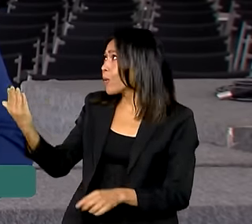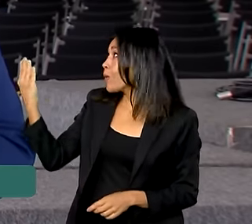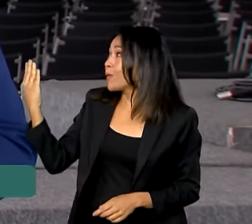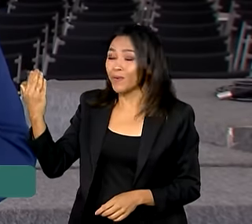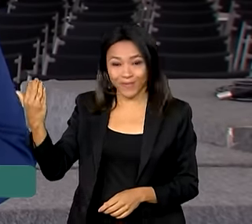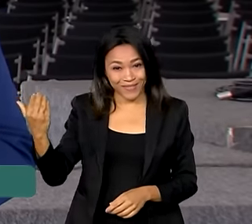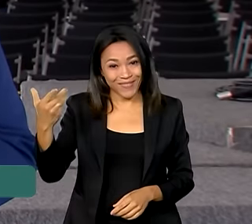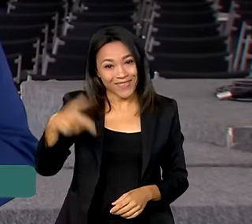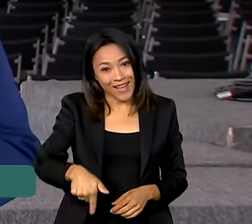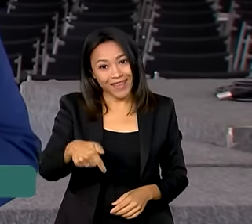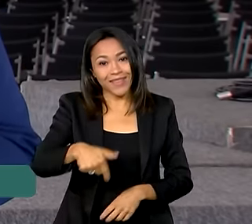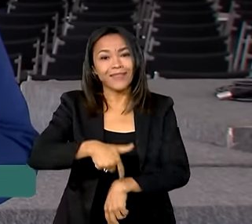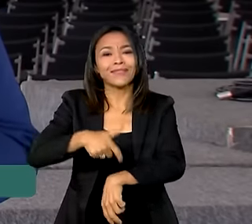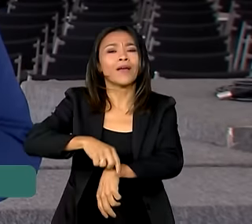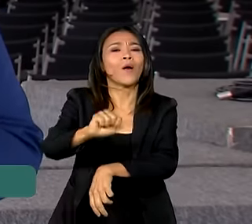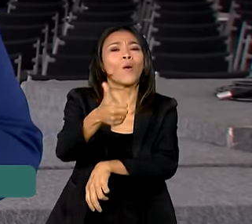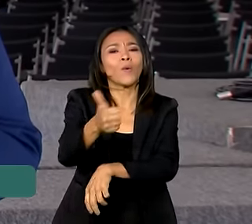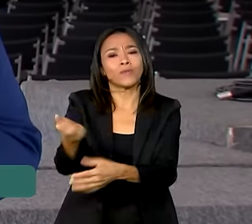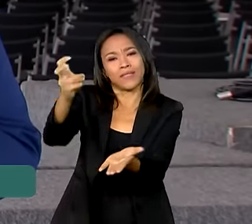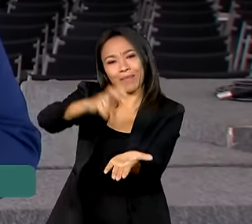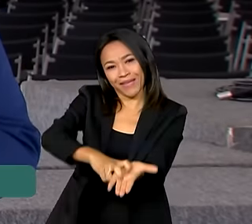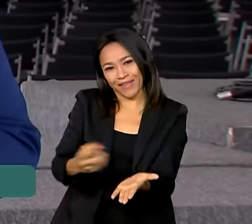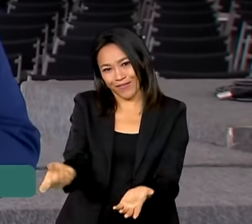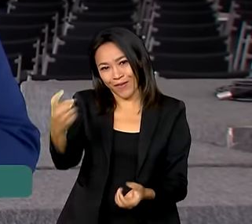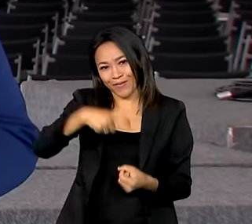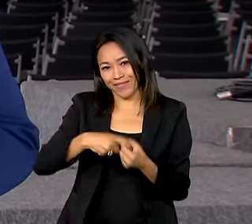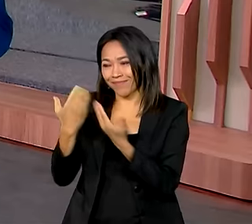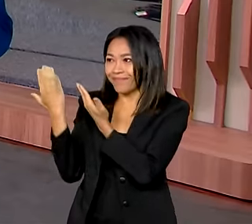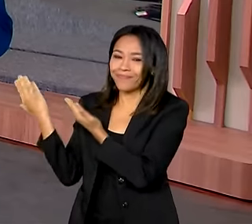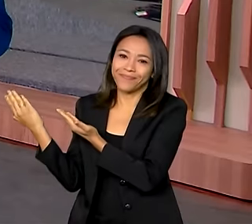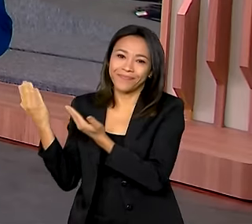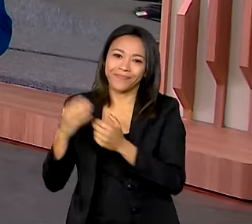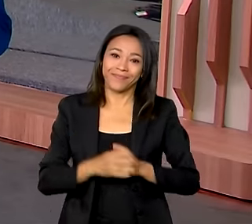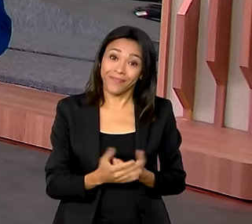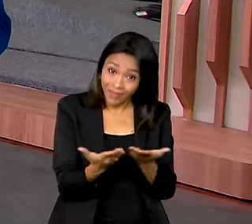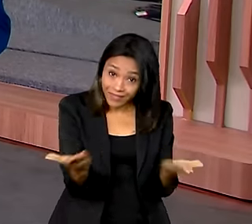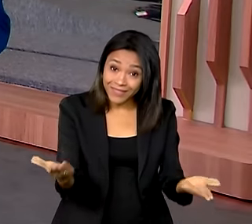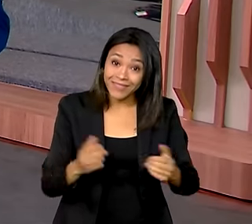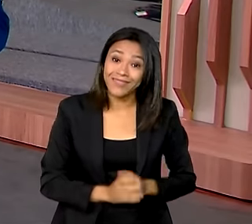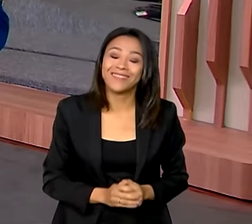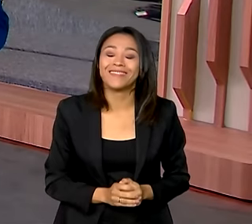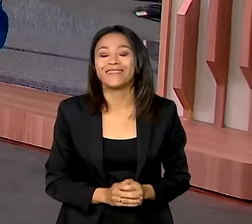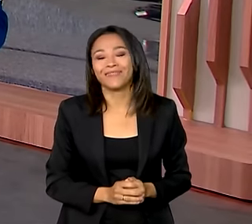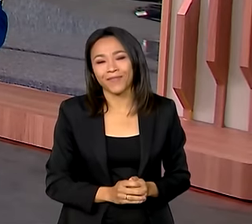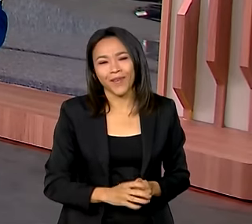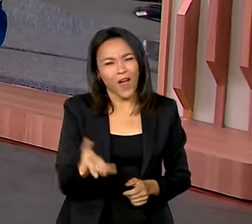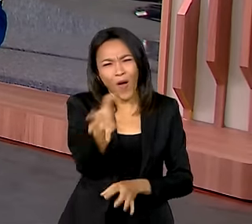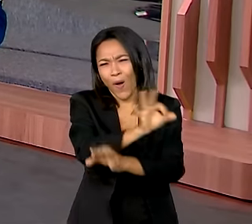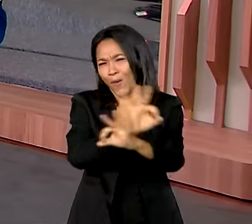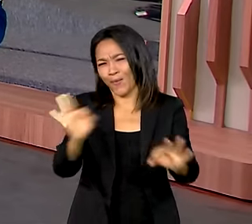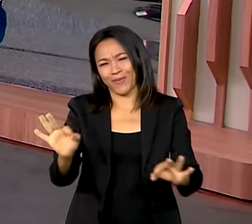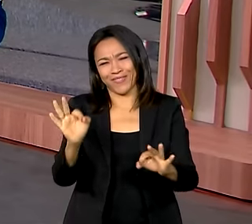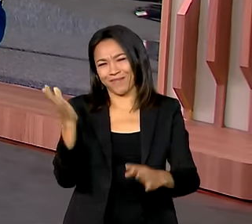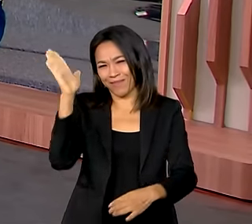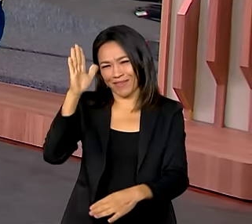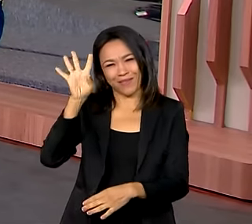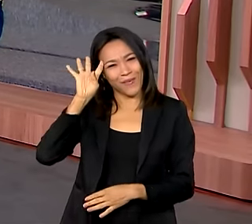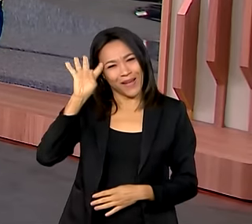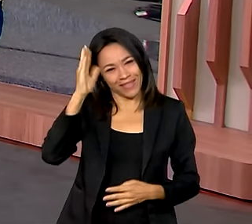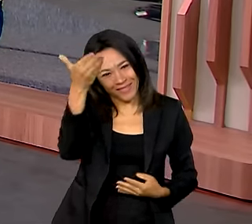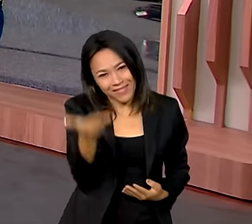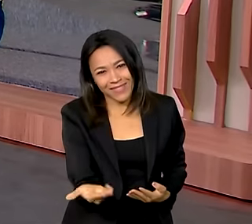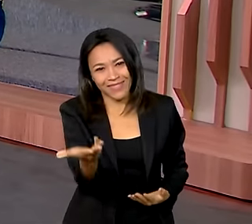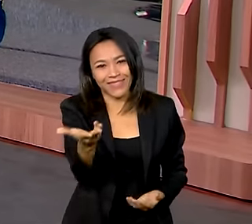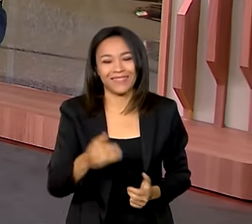Canal Gov, a partir das 11 da manhã. Voltamos com você, Karine. É isso, Marcinha. Ótima quarta-feira para